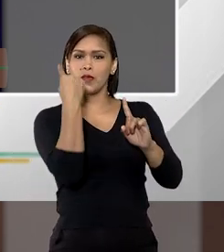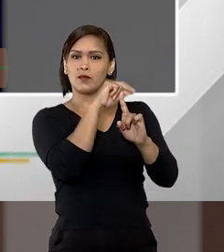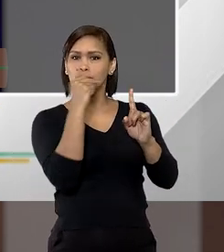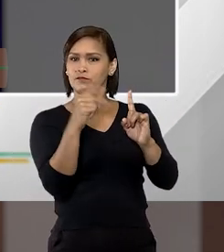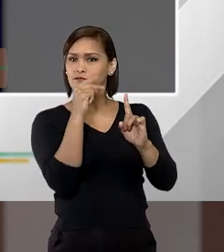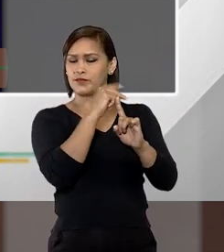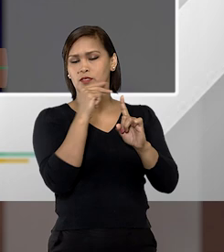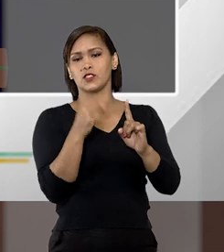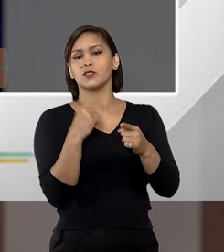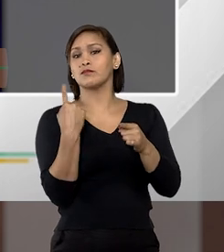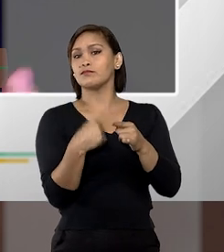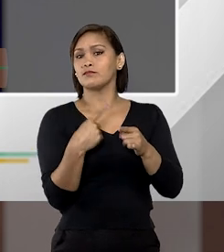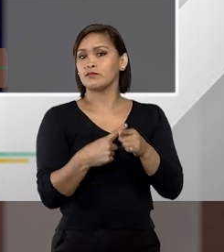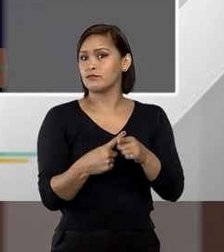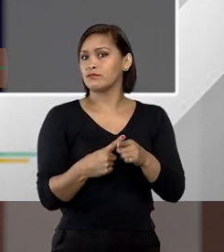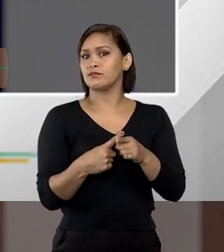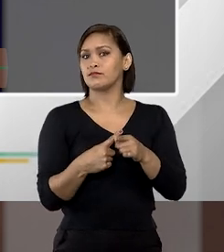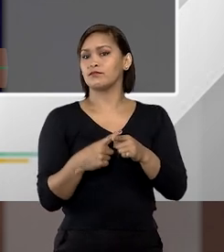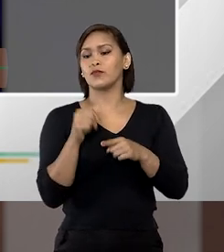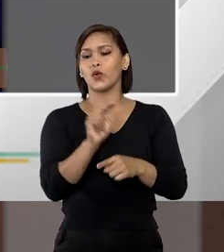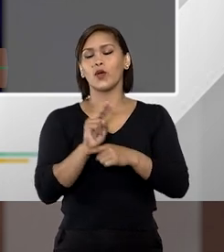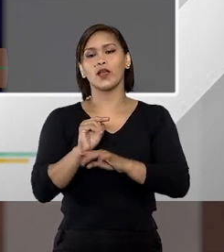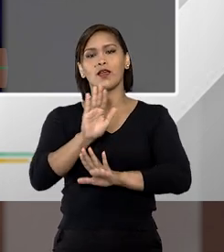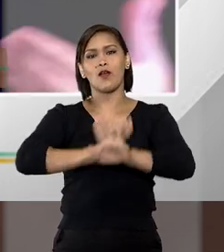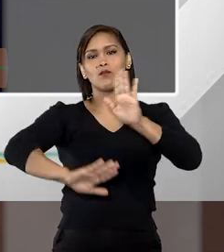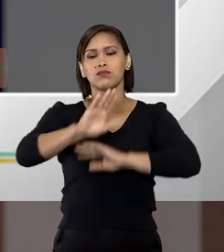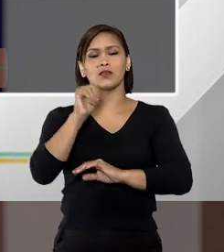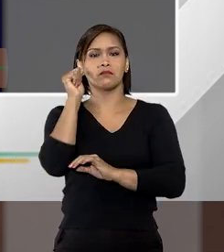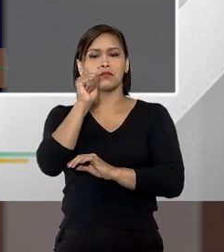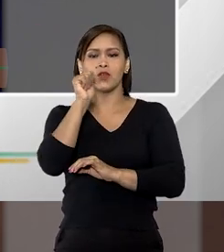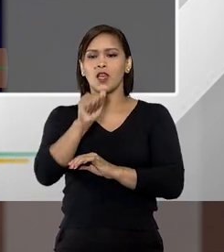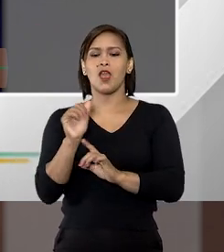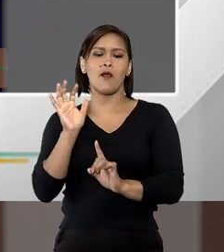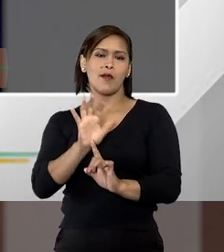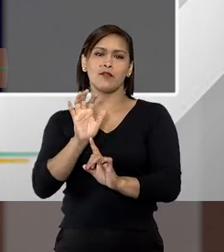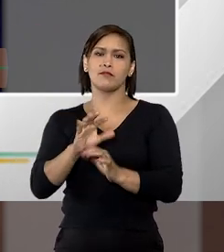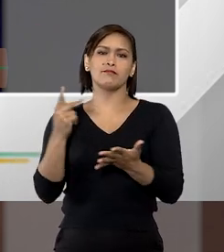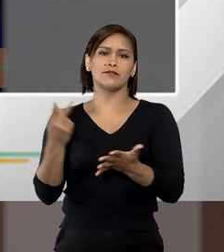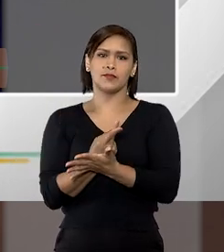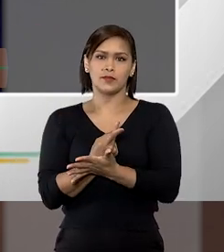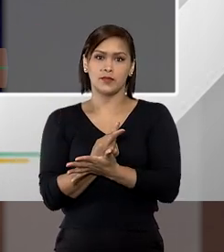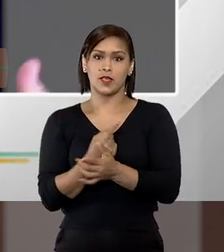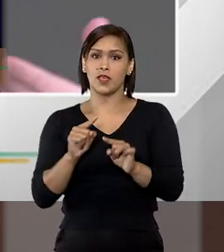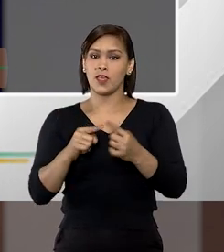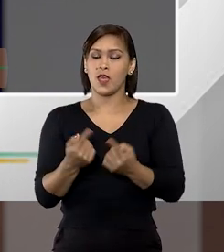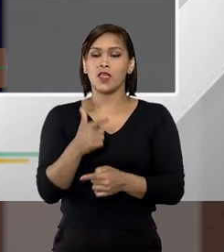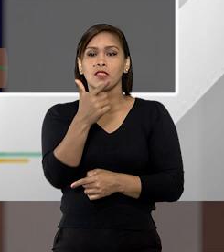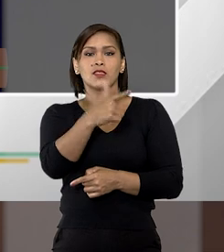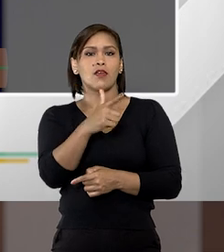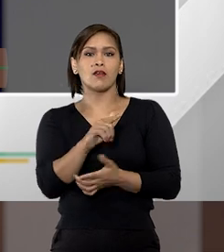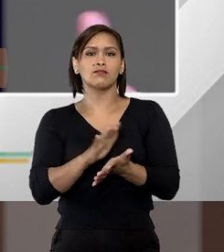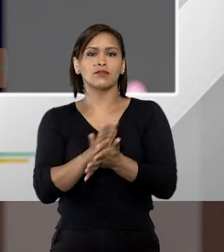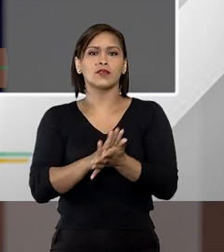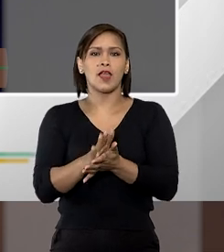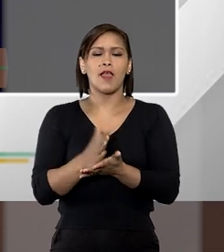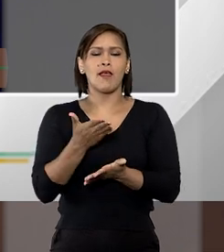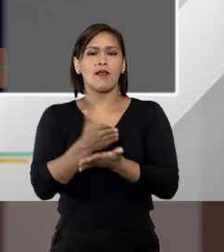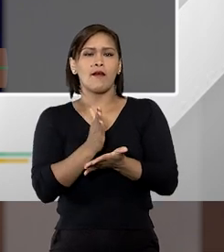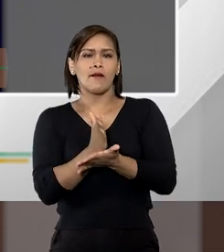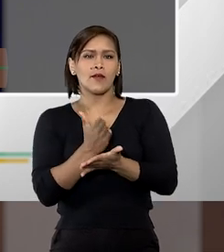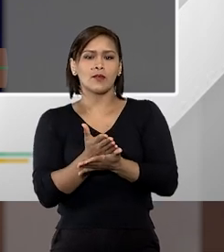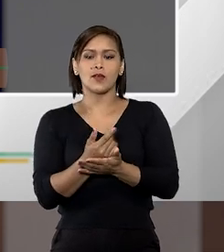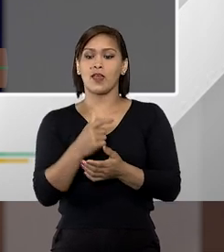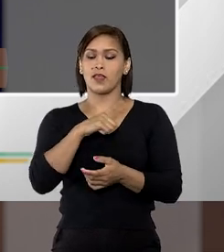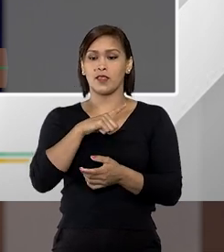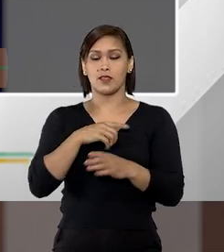seus agressores porque a medida protetiva não tem não tem uma eficácia não tem às vezes tem